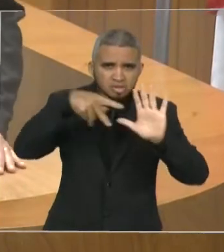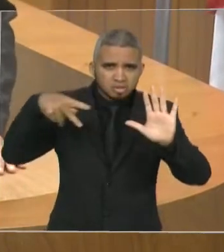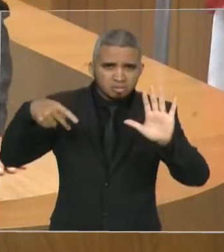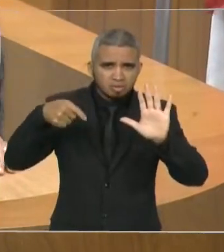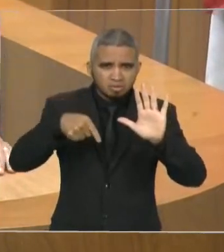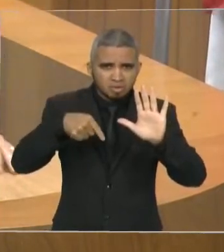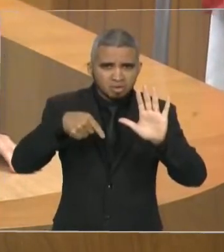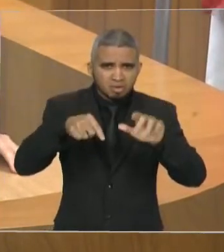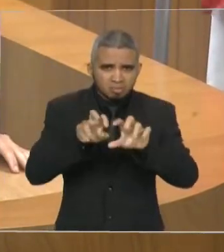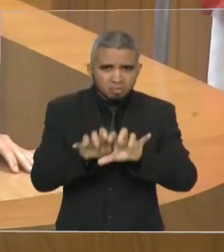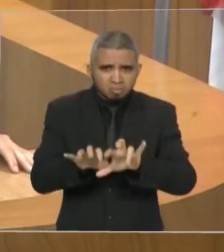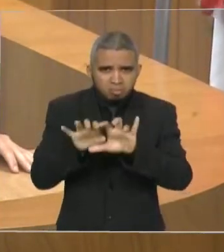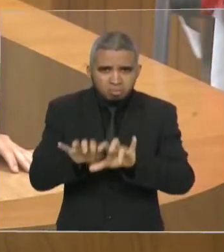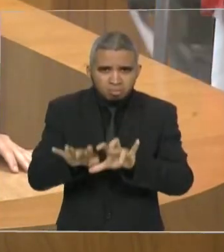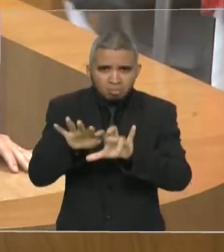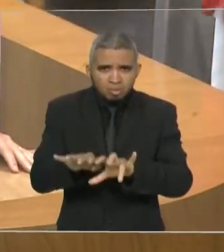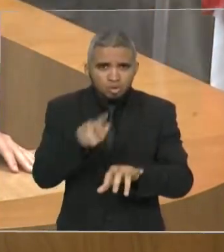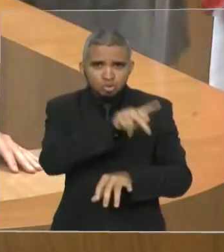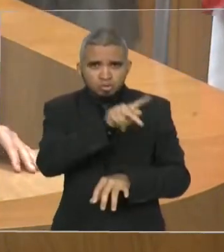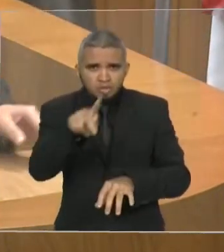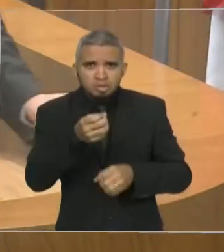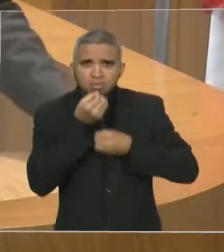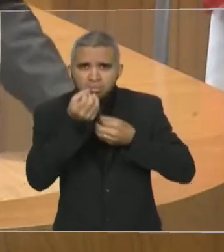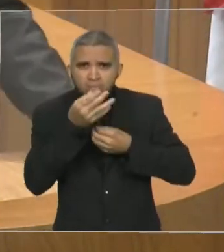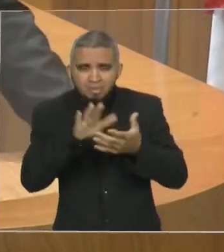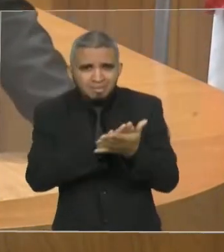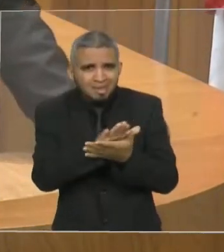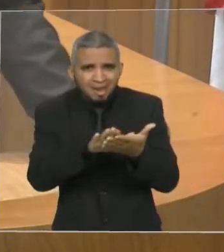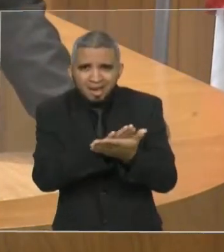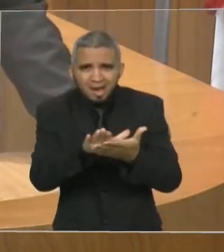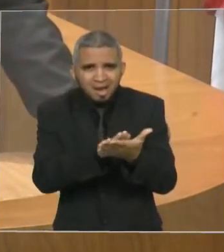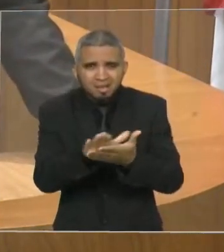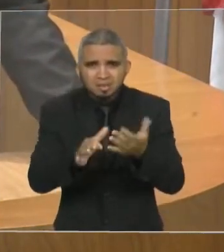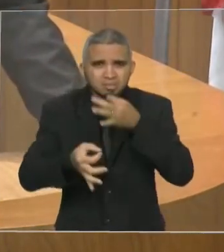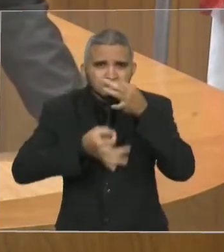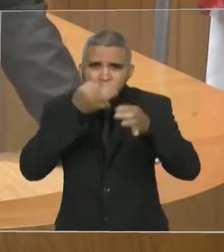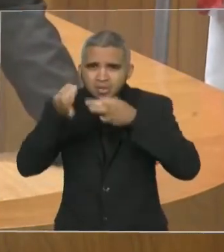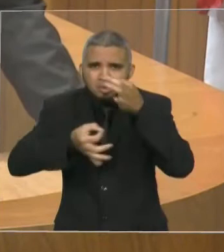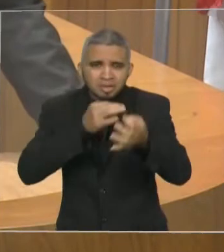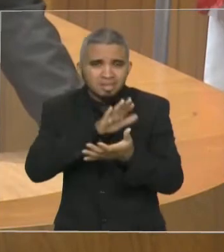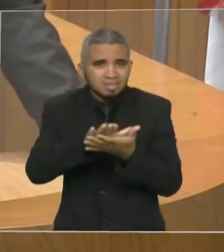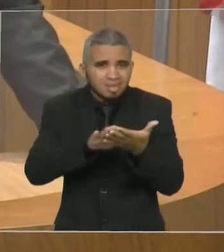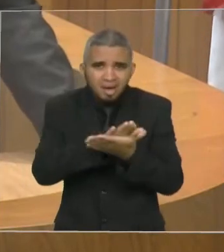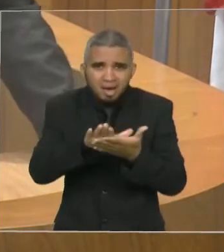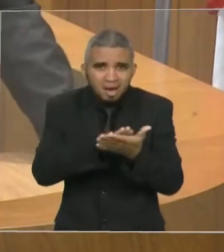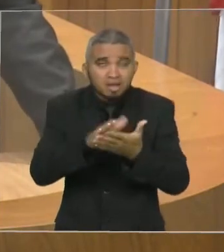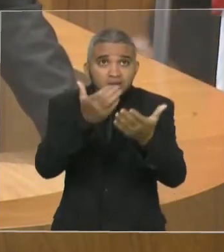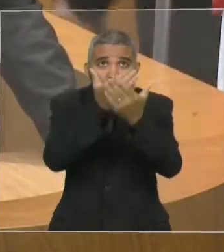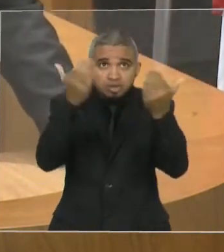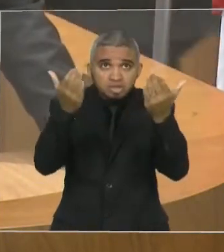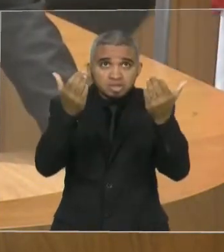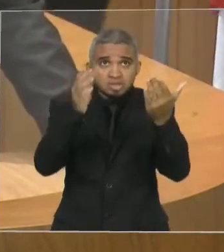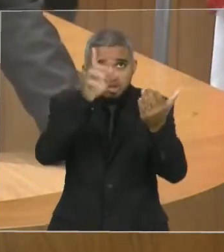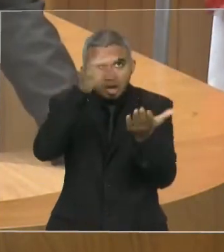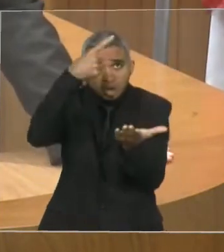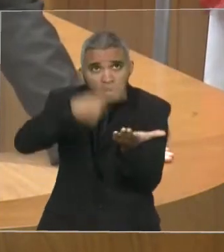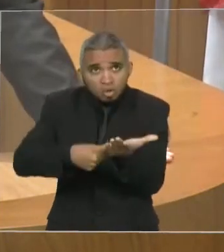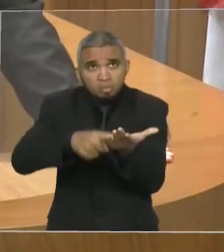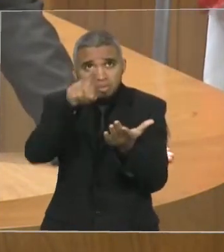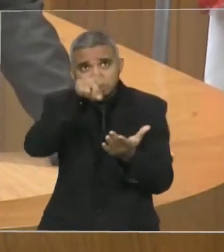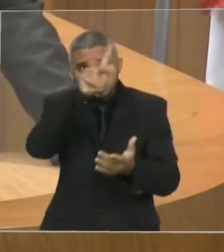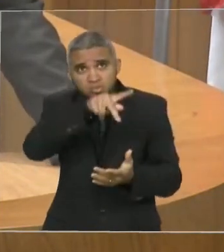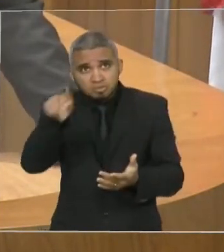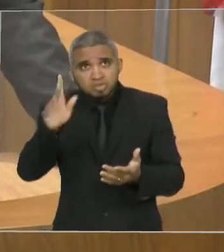ditada, sem ouvir os professores, professoras e professores do Maranhão, vossa Excelência, foram ouvidos em relação a essa medida